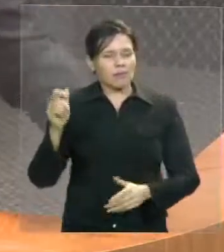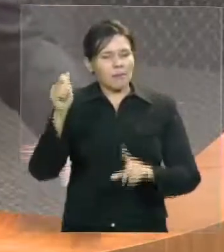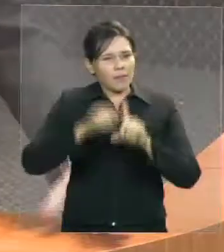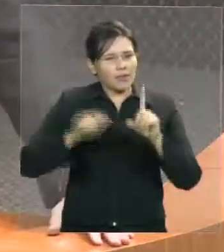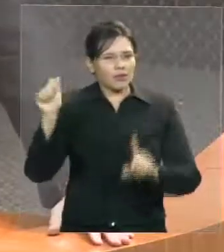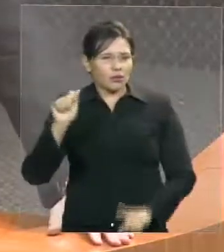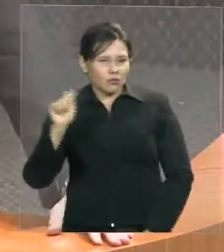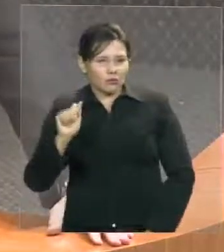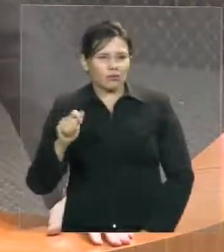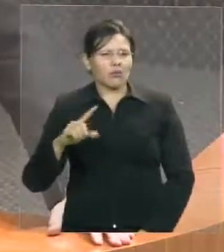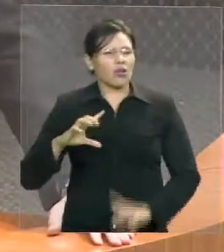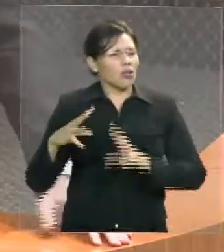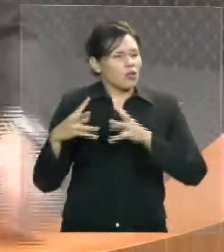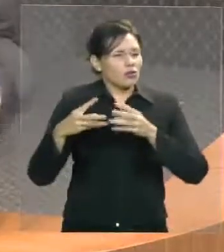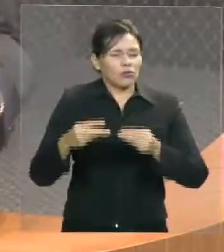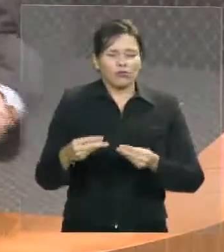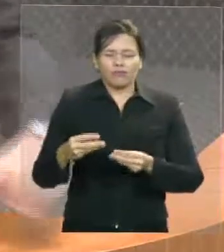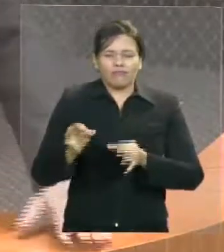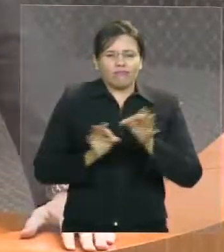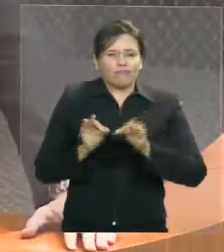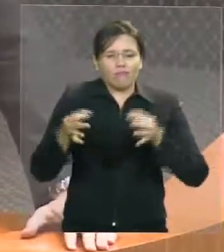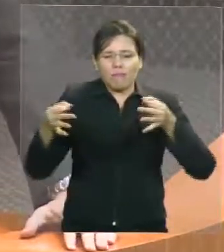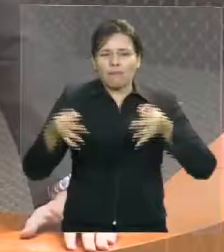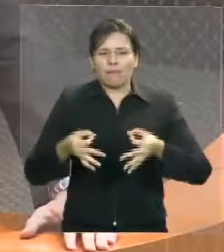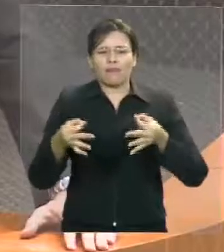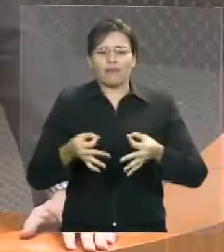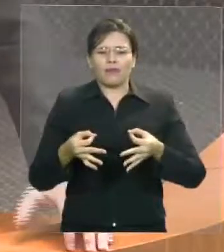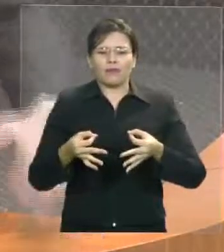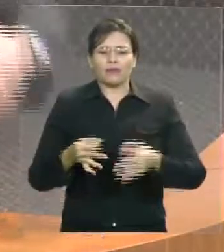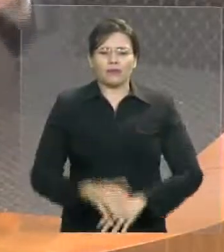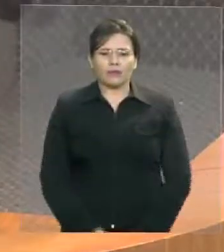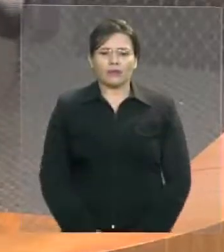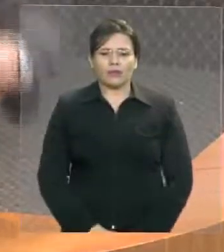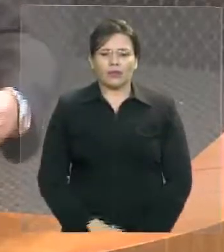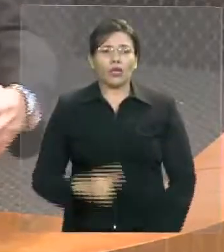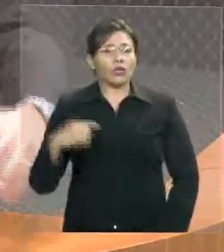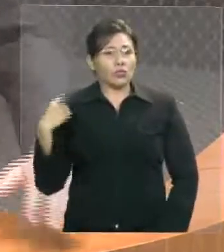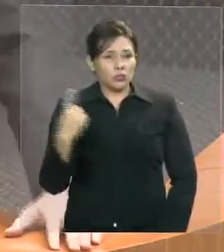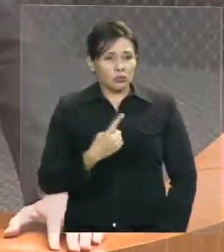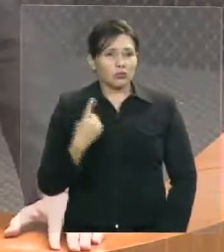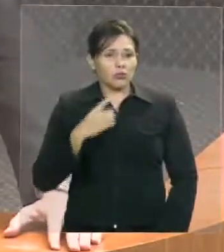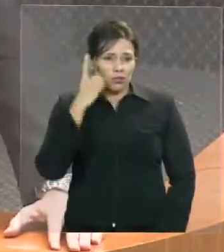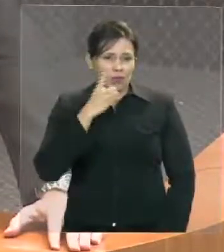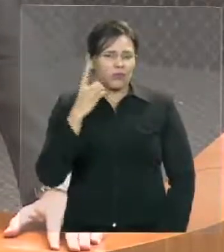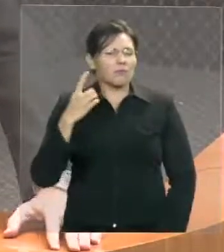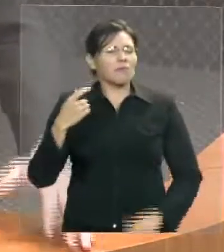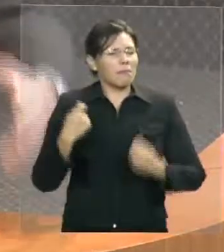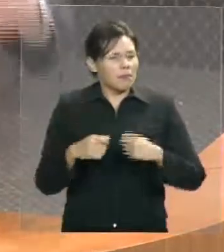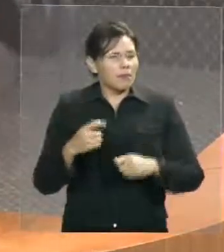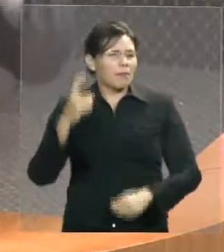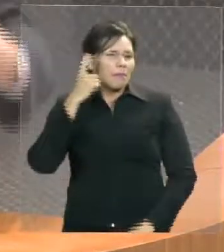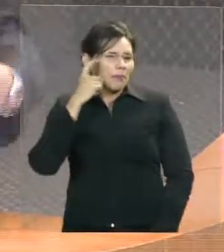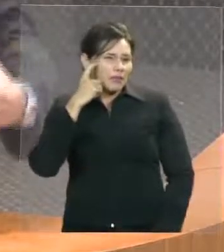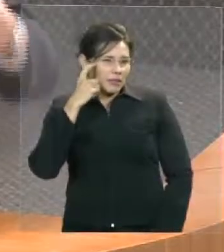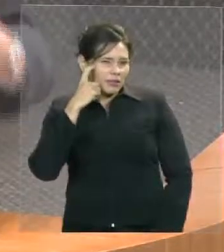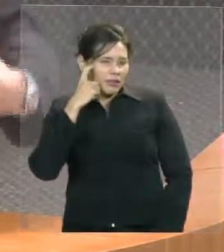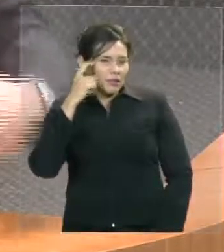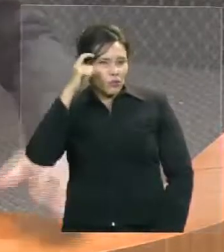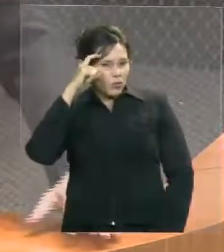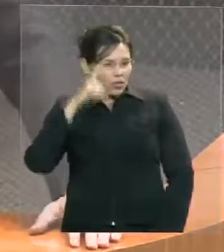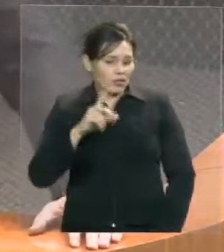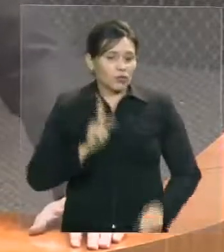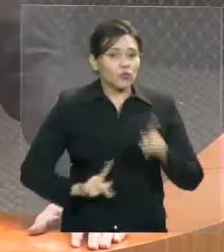conformes, que nós pensamos no povo do Maranhão antes dos nossos próprios